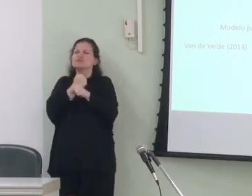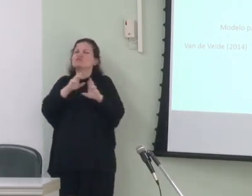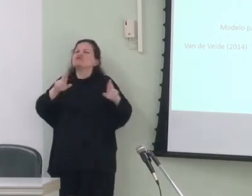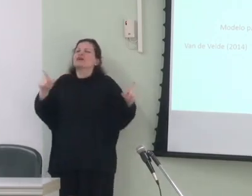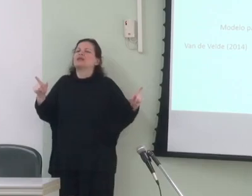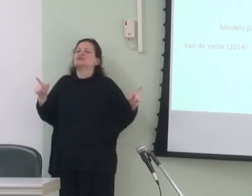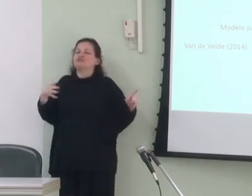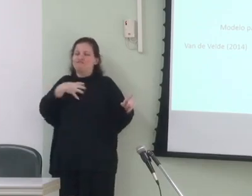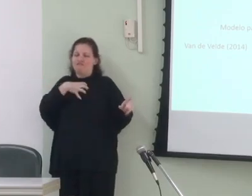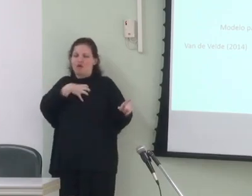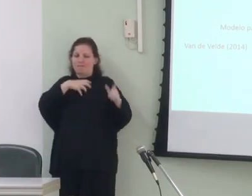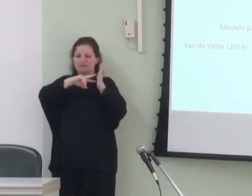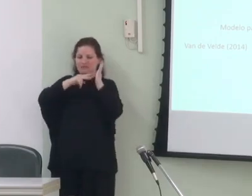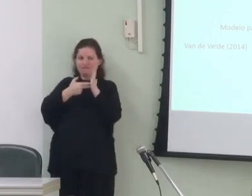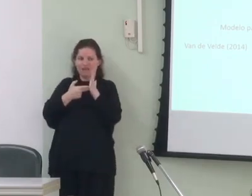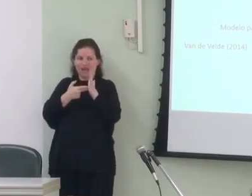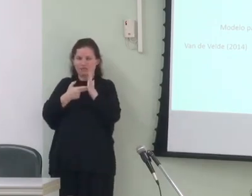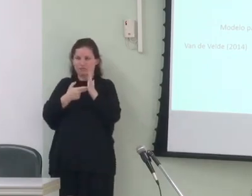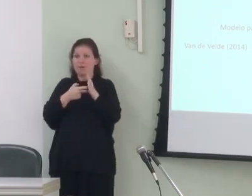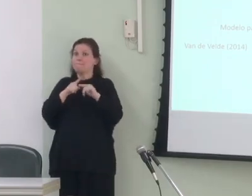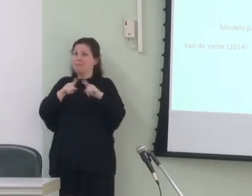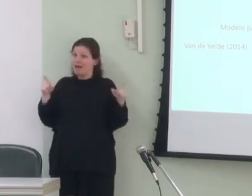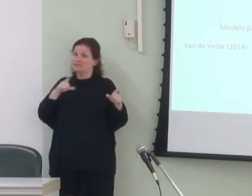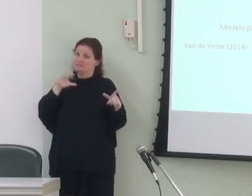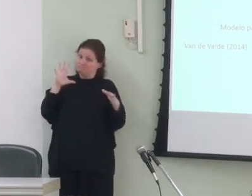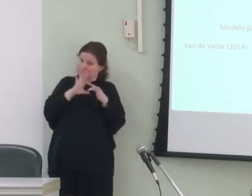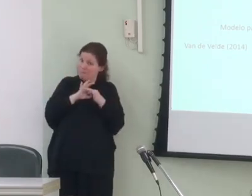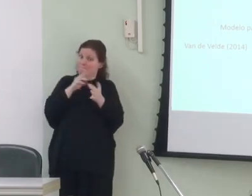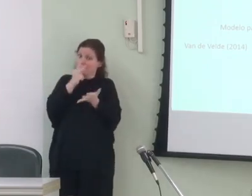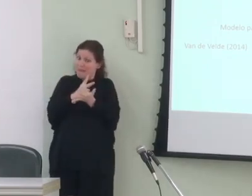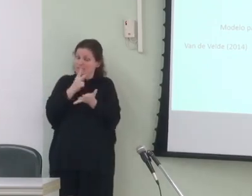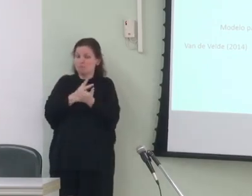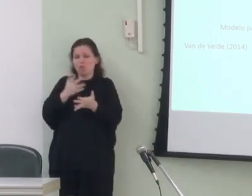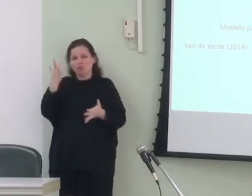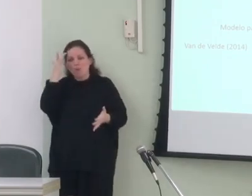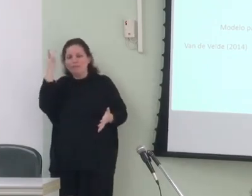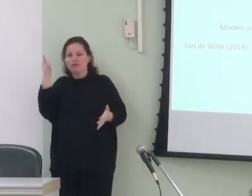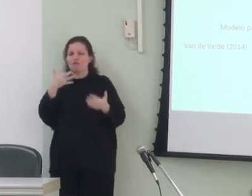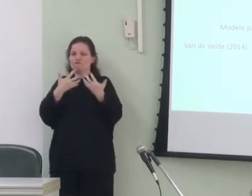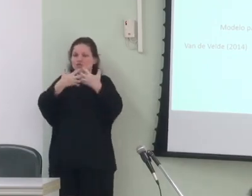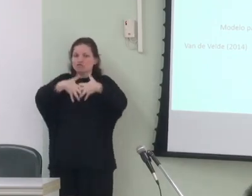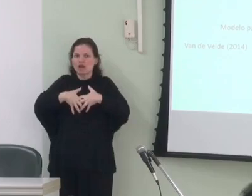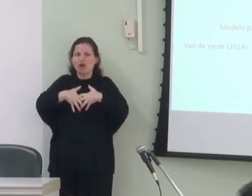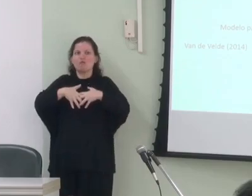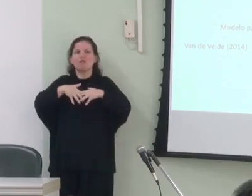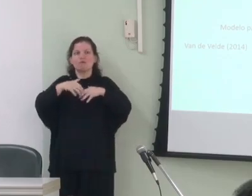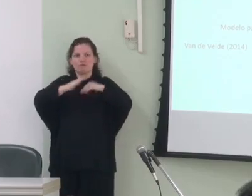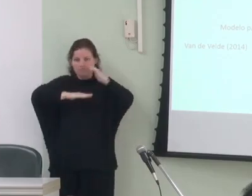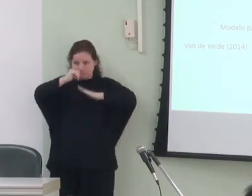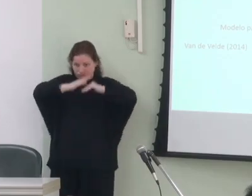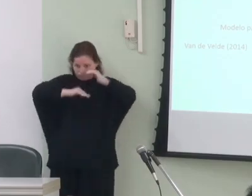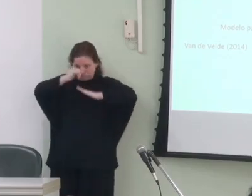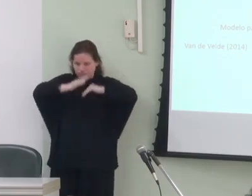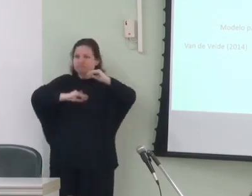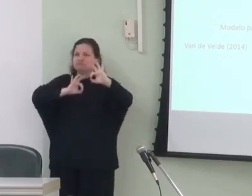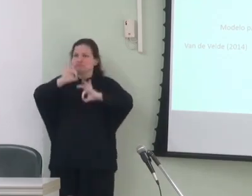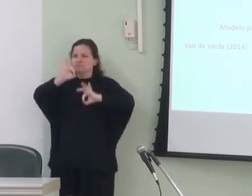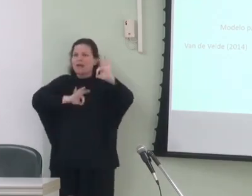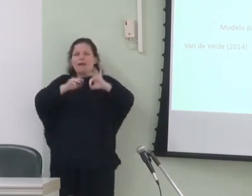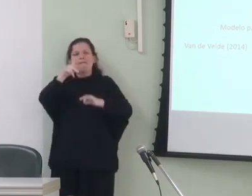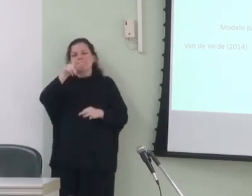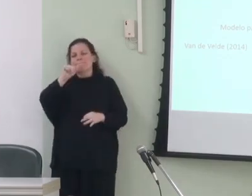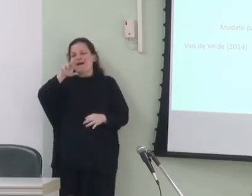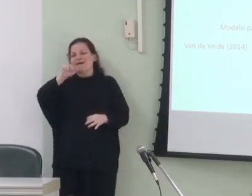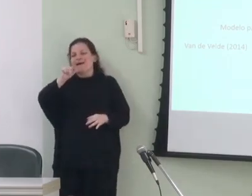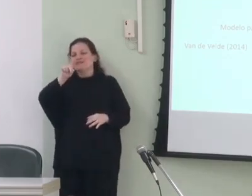forma e de significado mas pertencentes ao mesmo domínio funcional organizadas numa espécie de paradigma